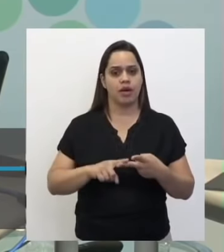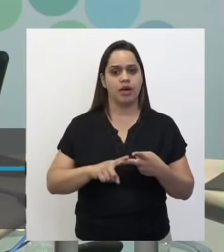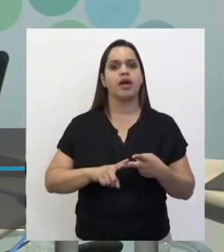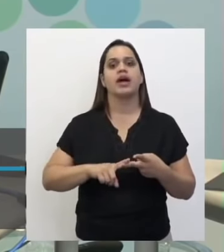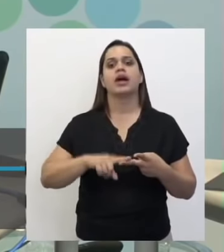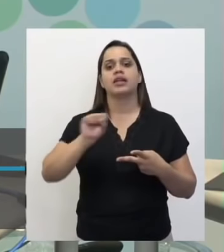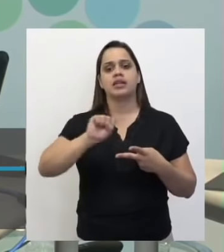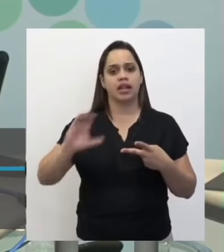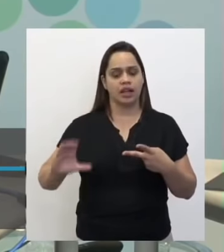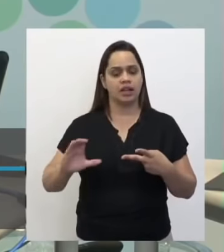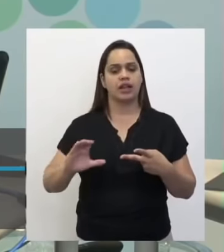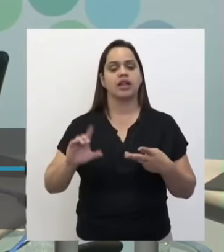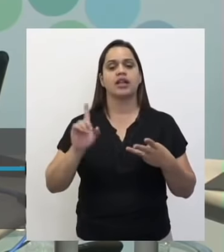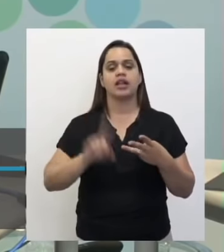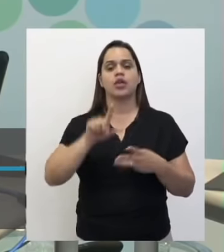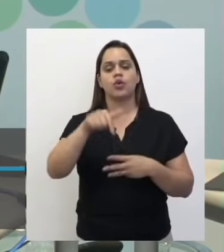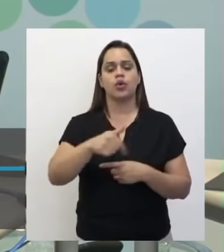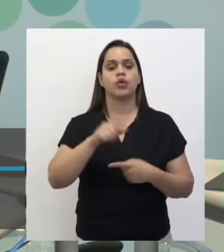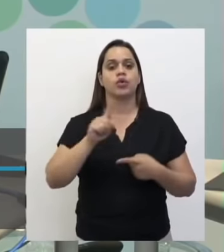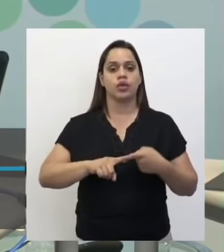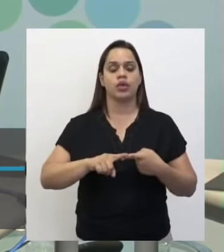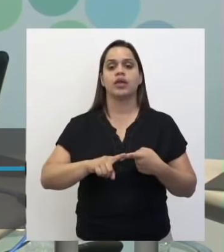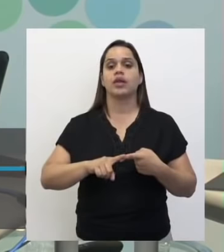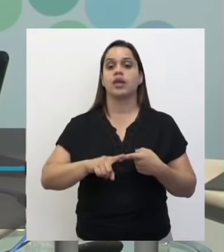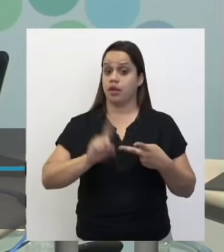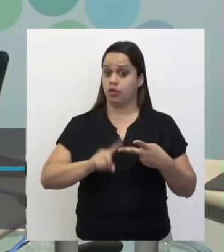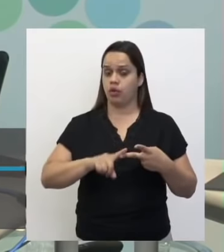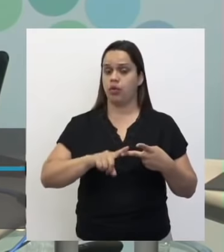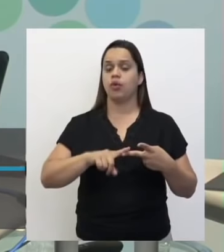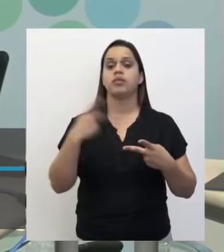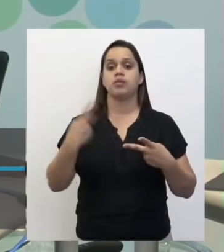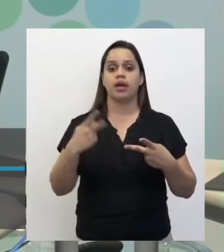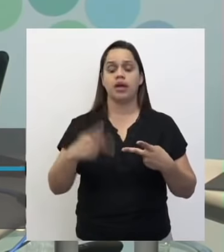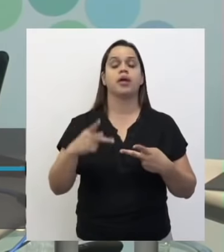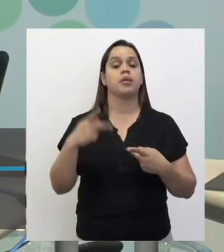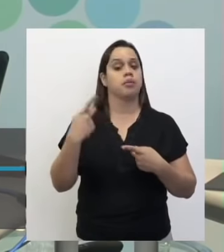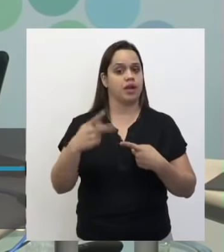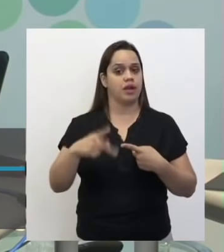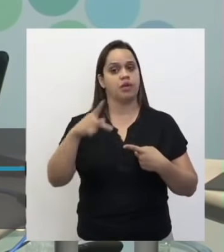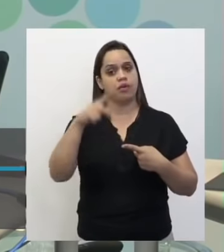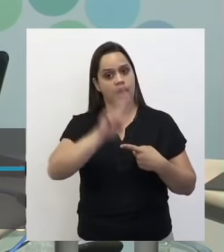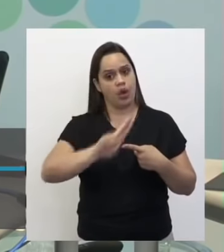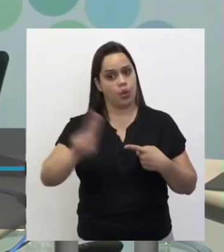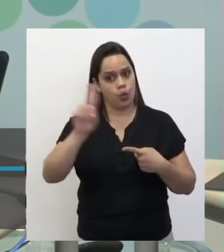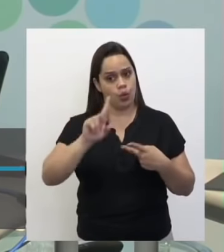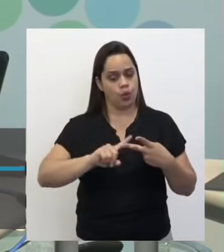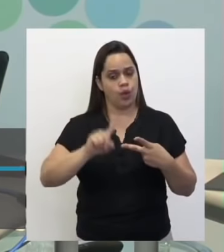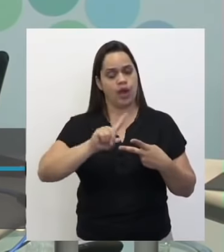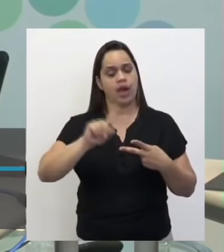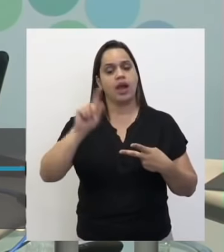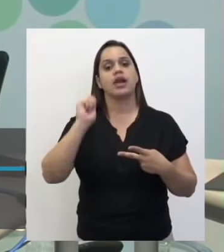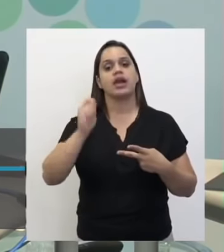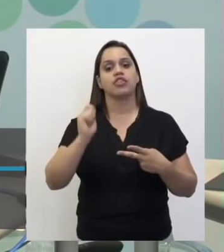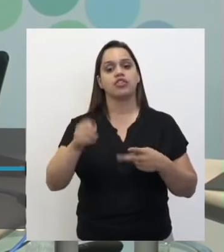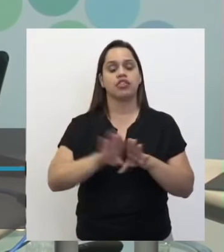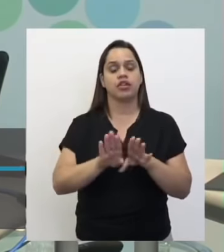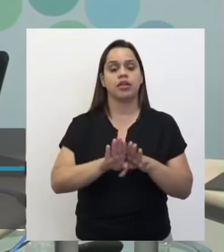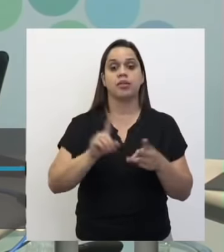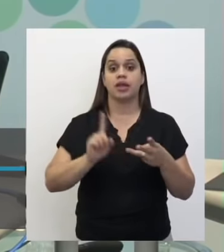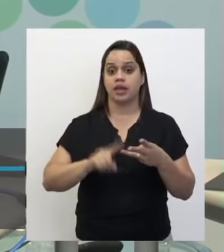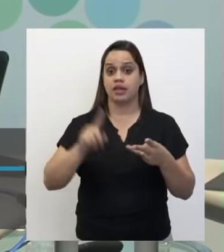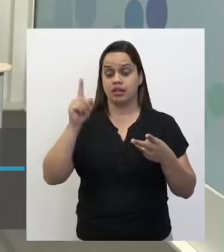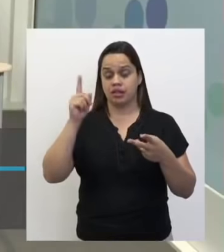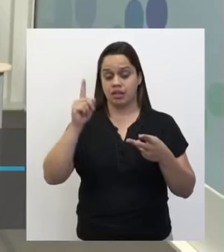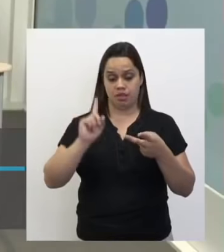Brasil, Uruguai, Paraguai e Argentina. Para a questão 2 respondeu São Paulo, Mato Grosso e Mato Grosso do